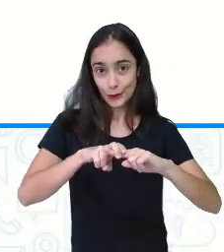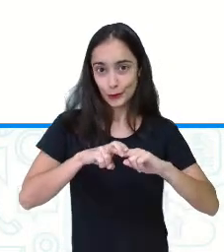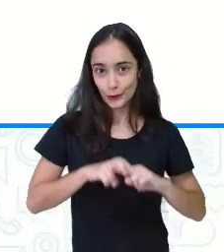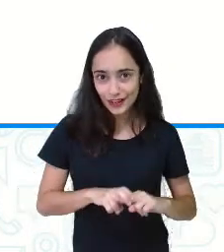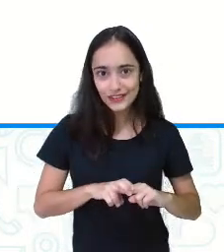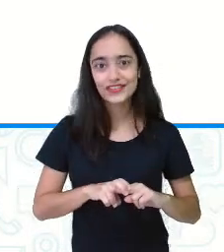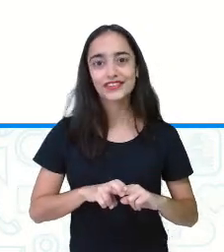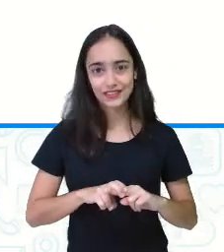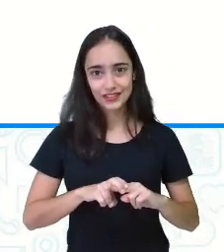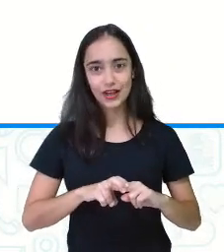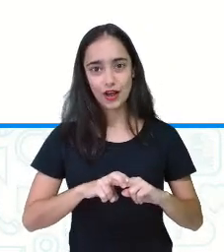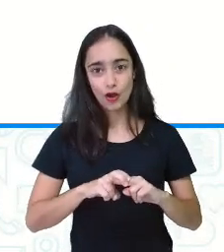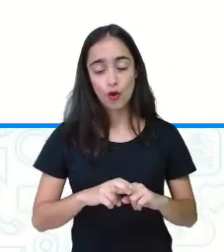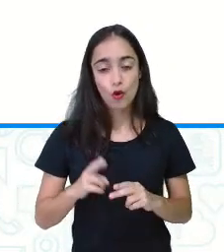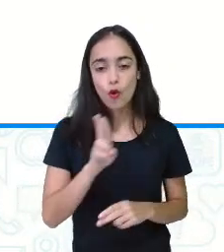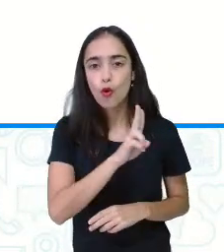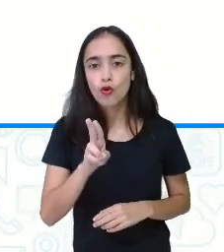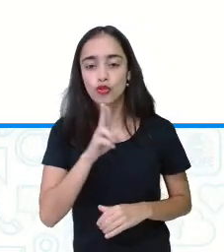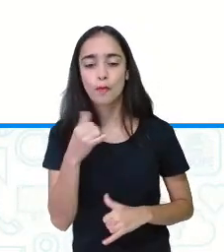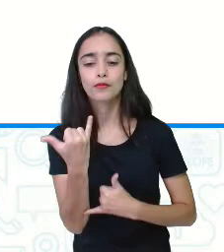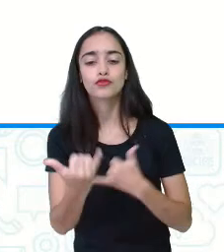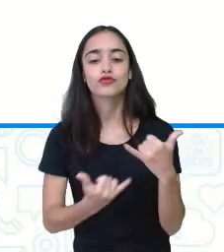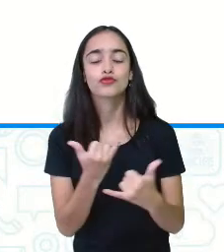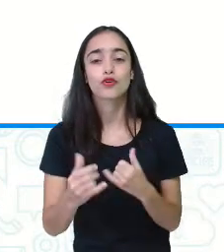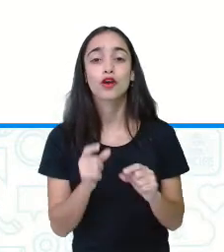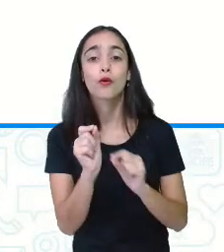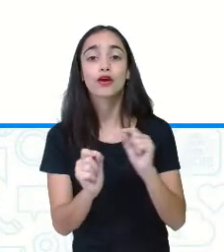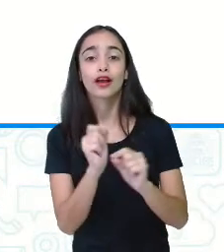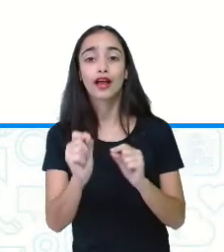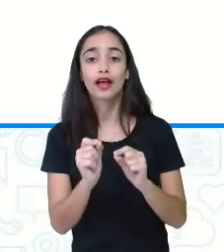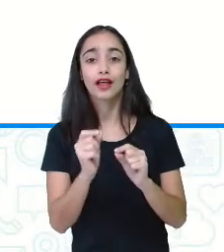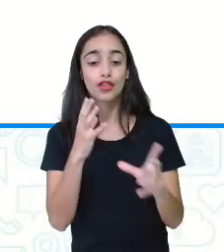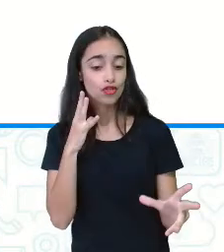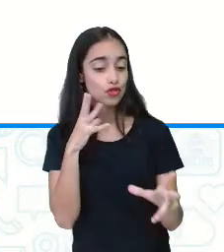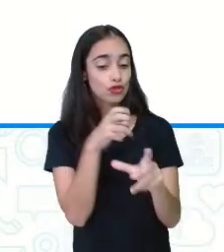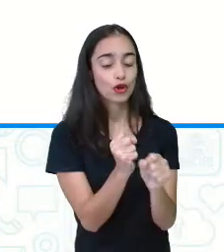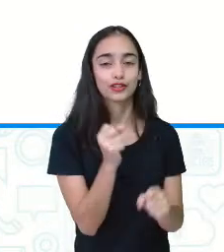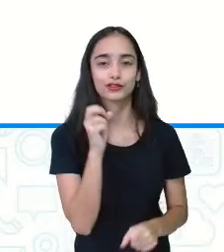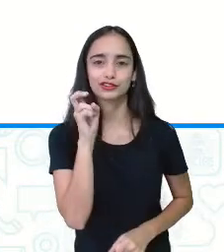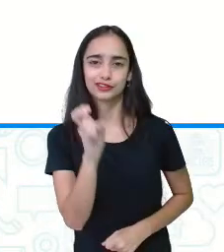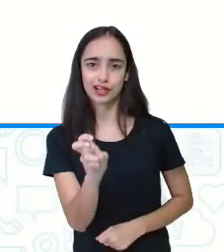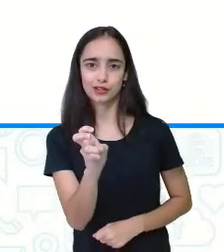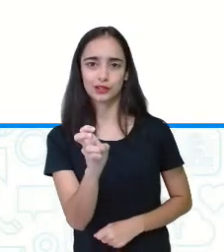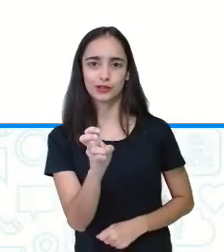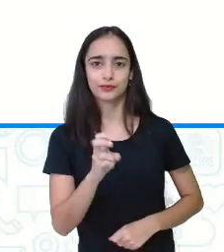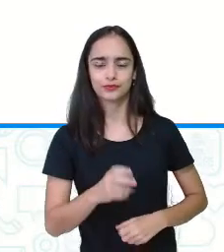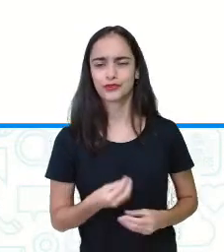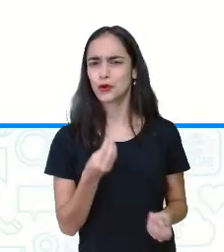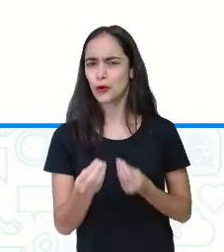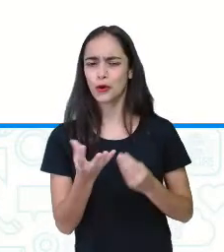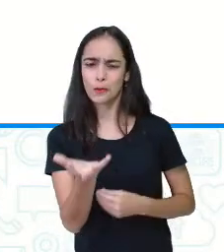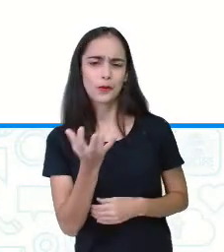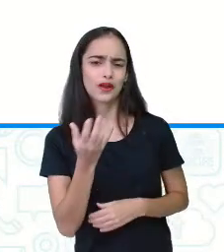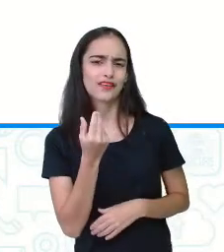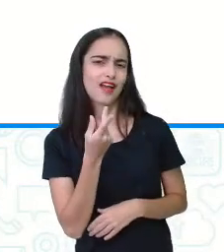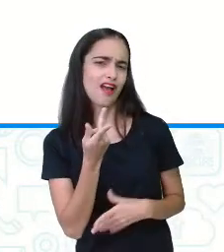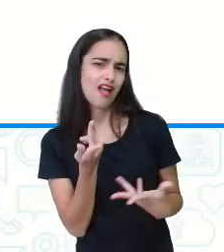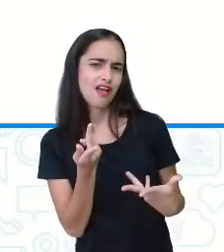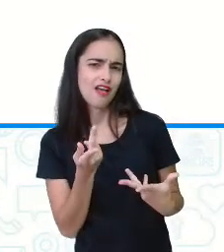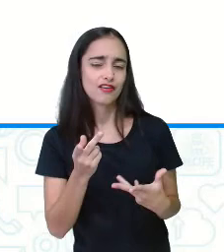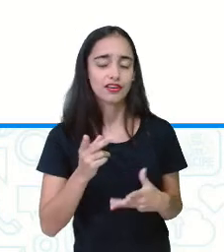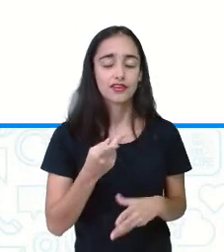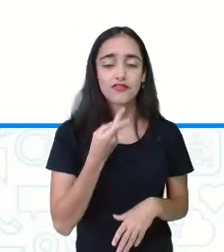totalizando, tá? Jogo do total 5 ou totalizando 5, como queira chamar, tá? Então, iremos